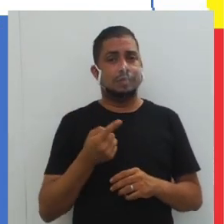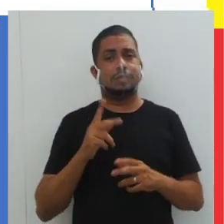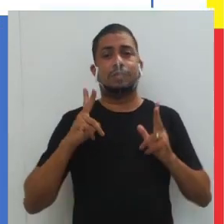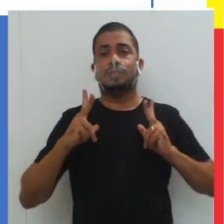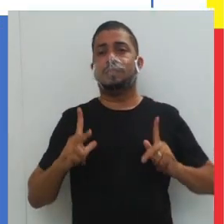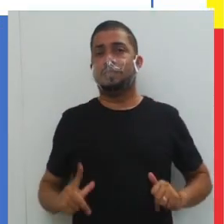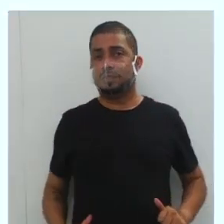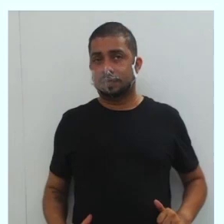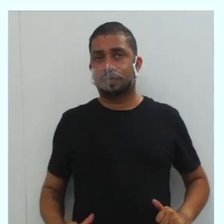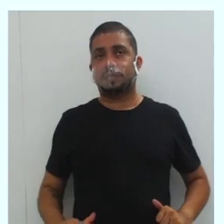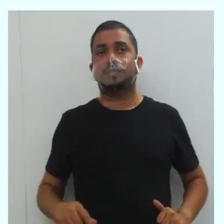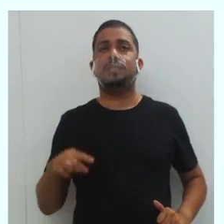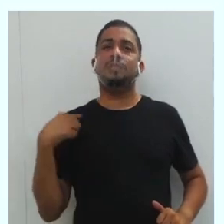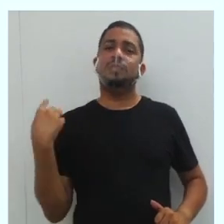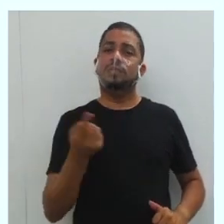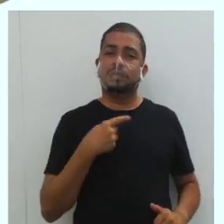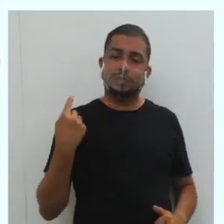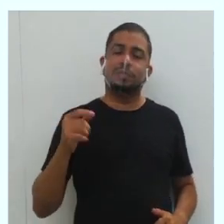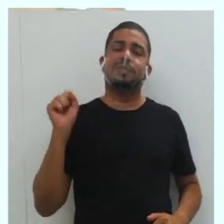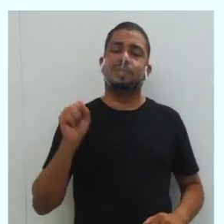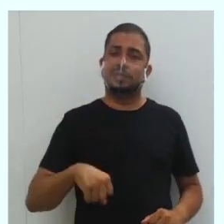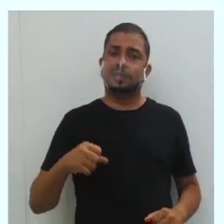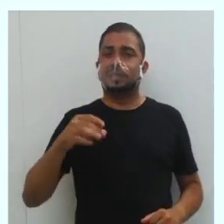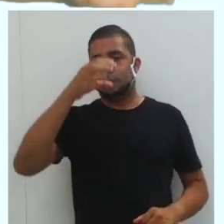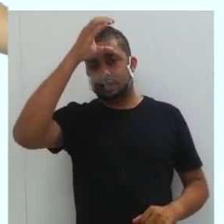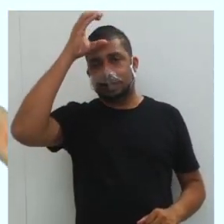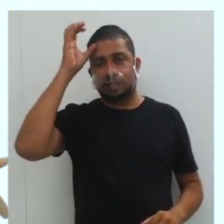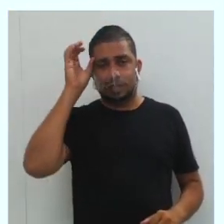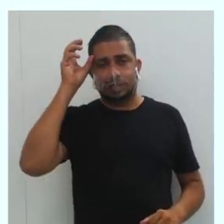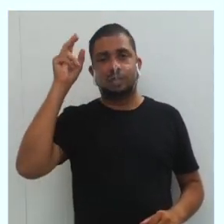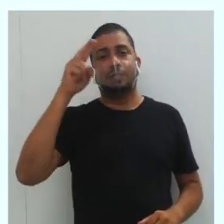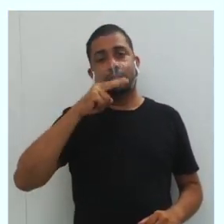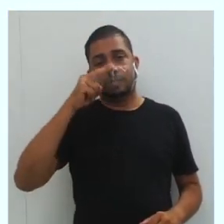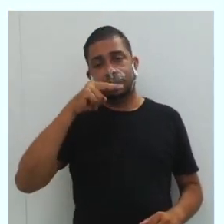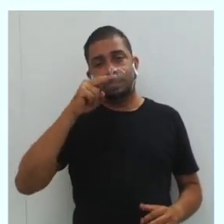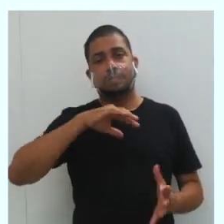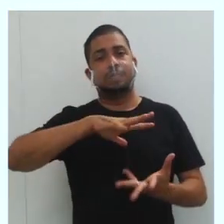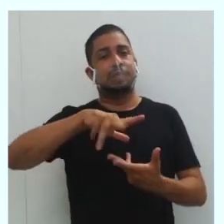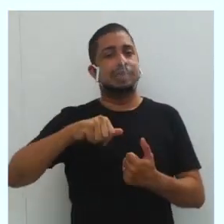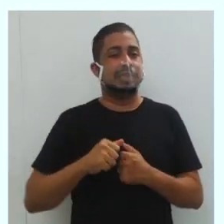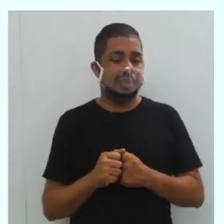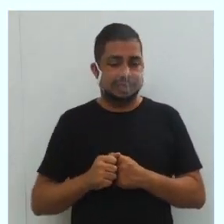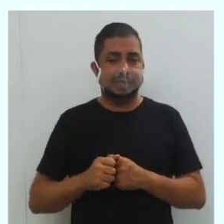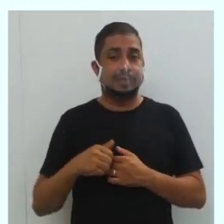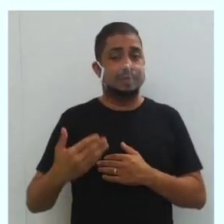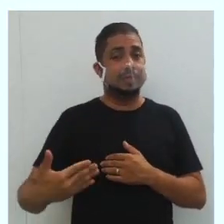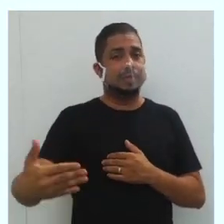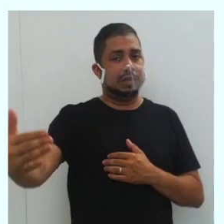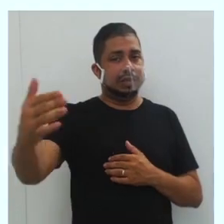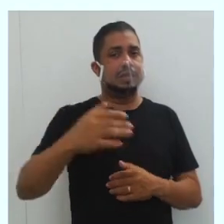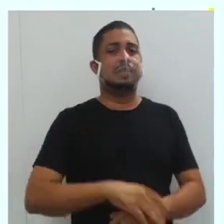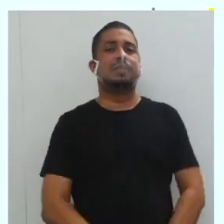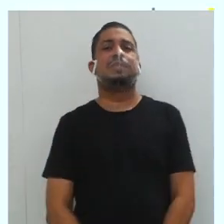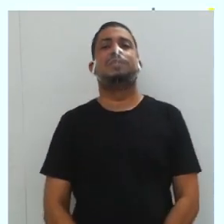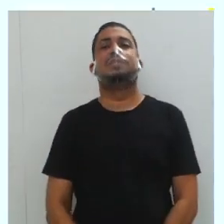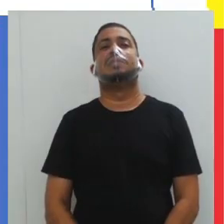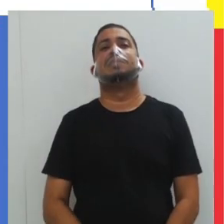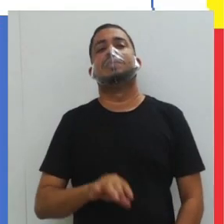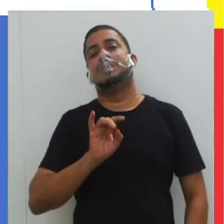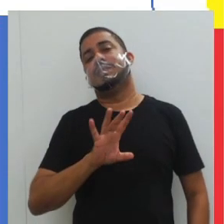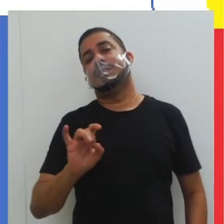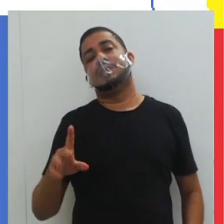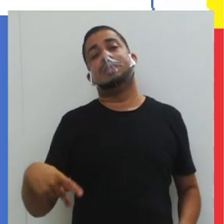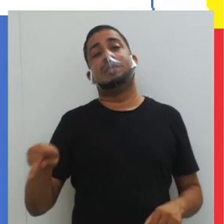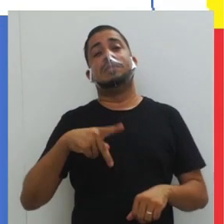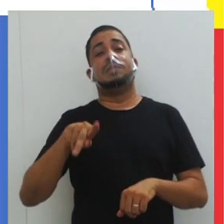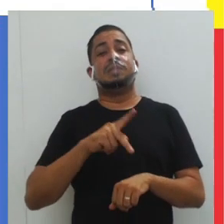o quê? Humanos. Todos somos o quê? Cidadãos do mesmo planeta. Vamos adiante, vamos adiante. Em